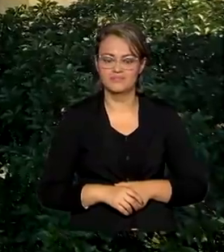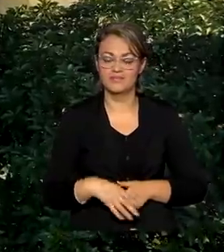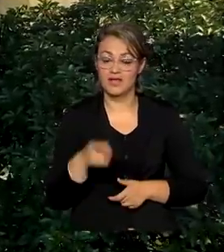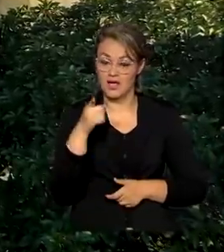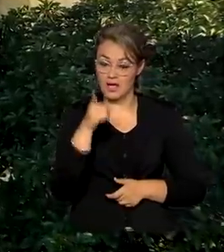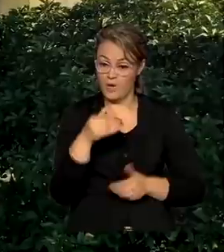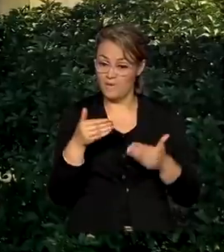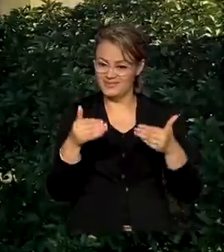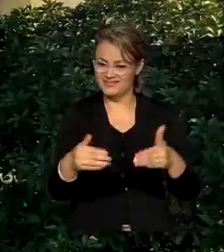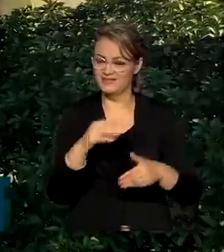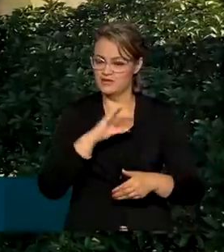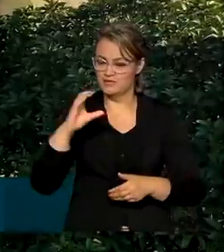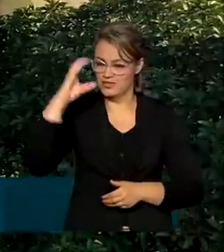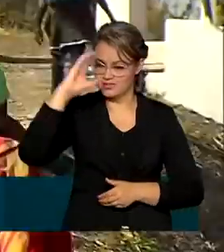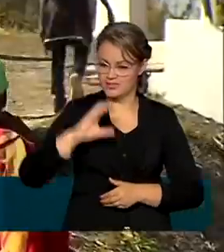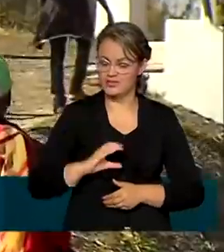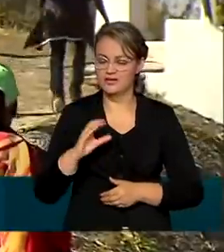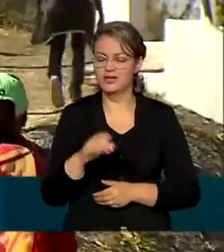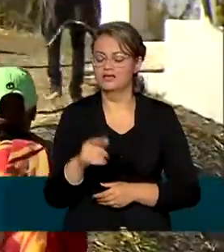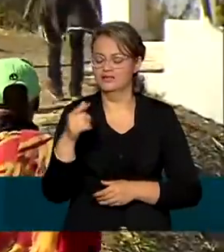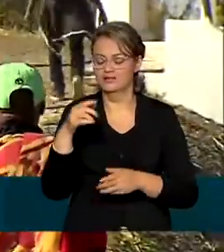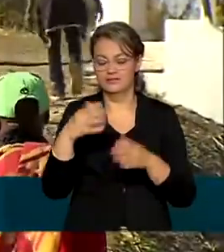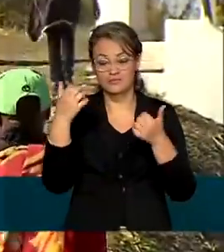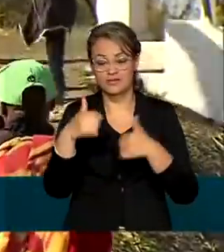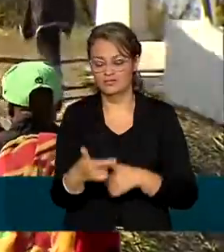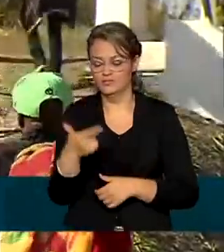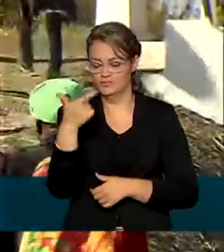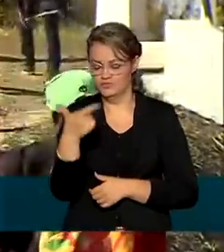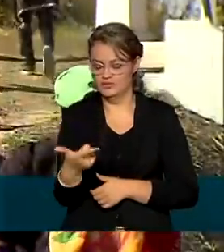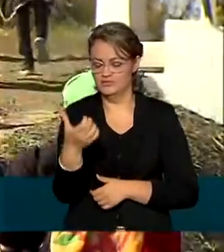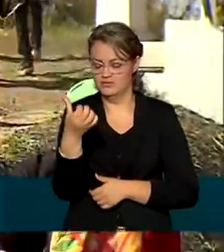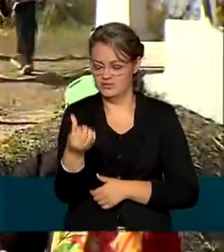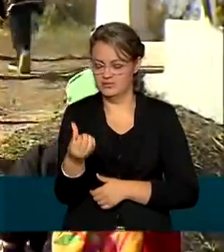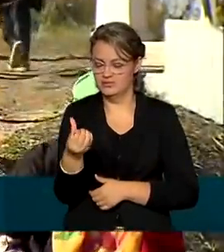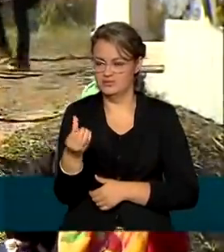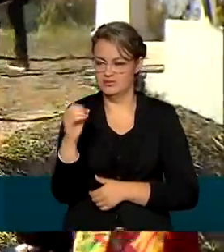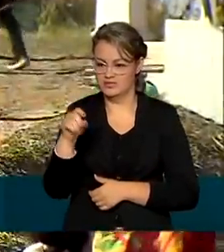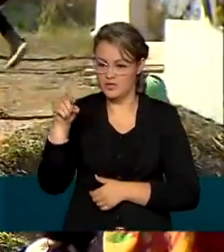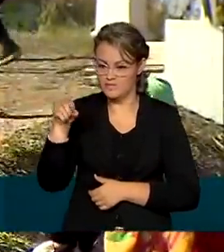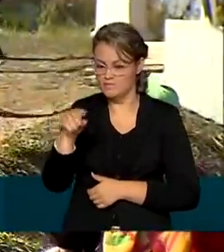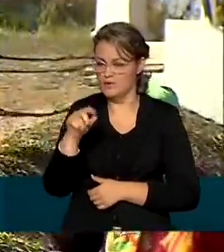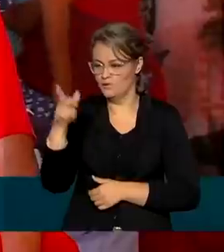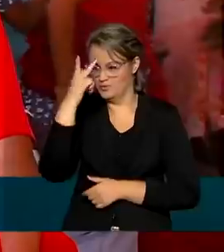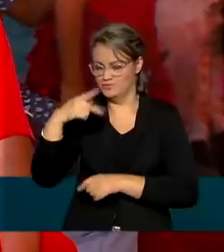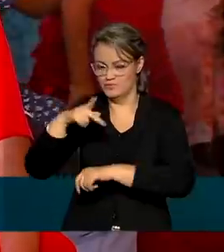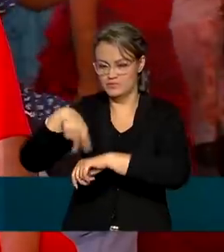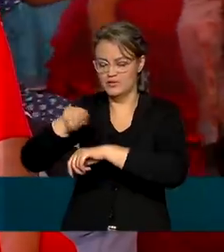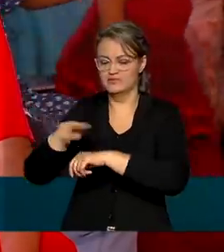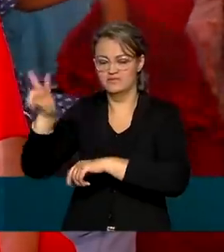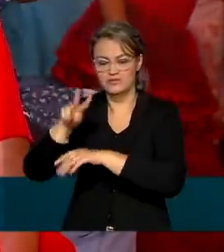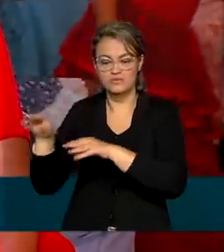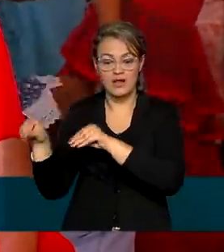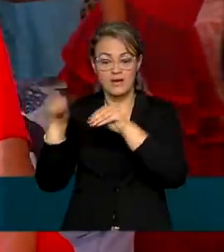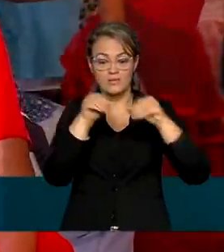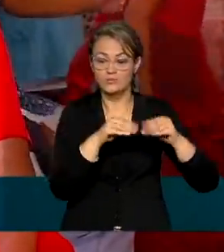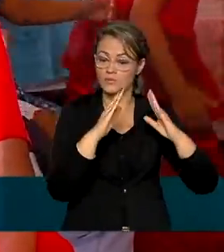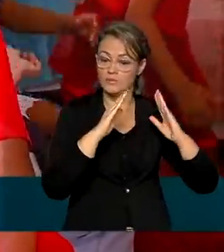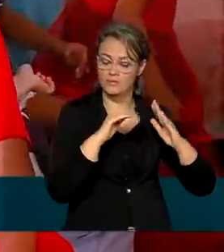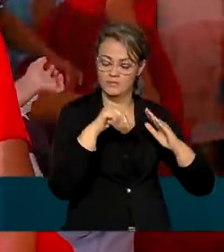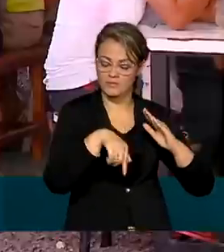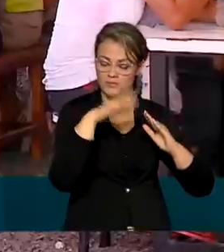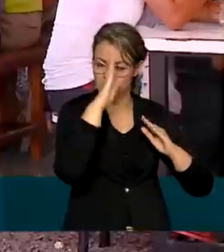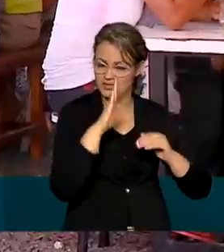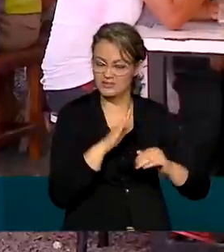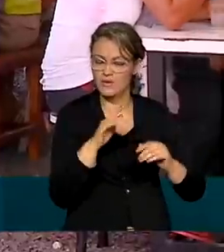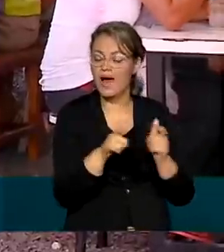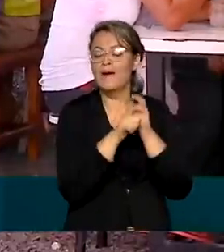Segundo o Ministério da Cidadania, mais de 260 mil migrantes e refugiados venezuelanos vivem atualmente no Brasil, a maior